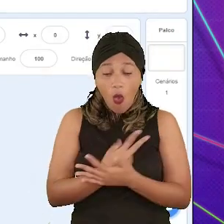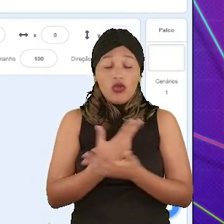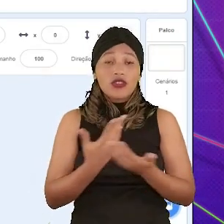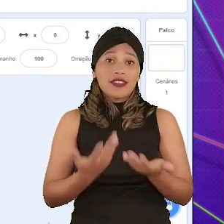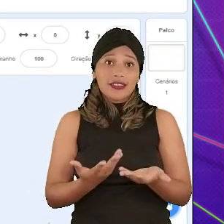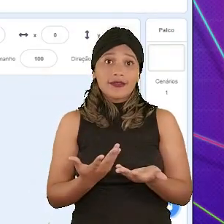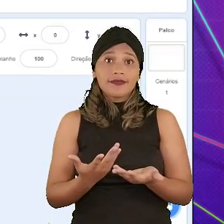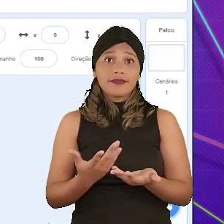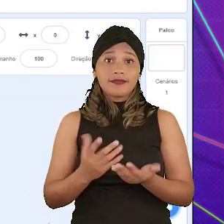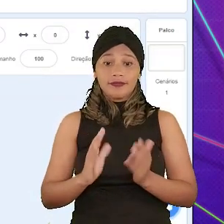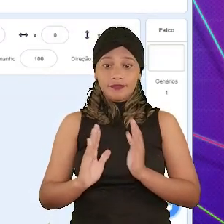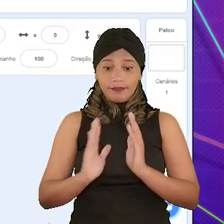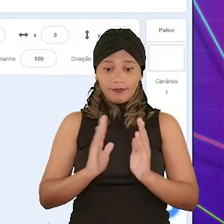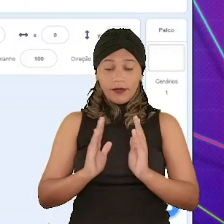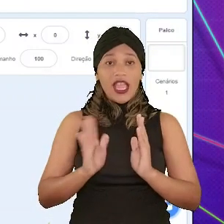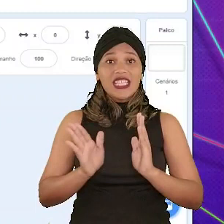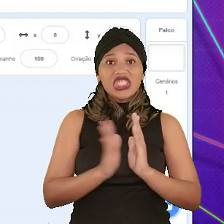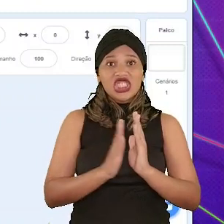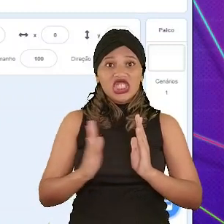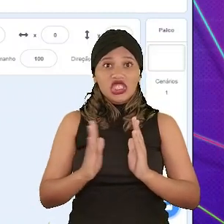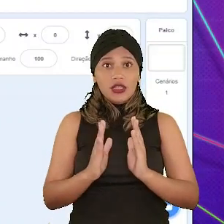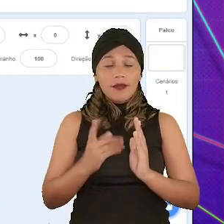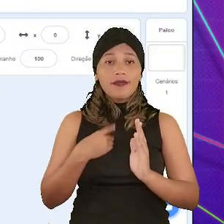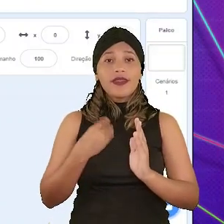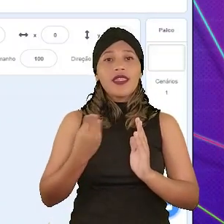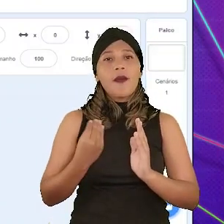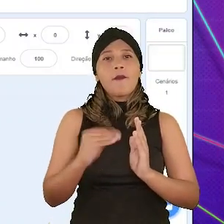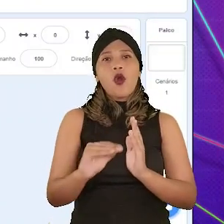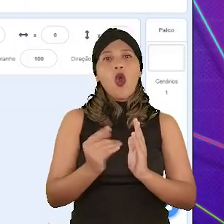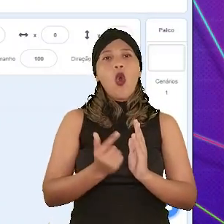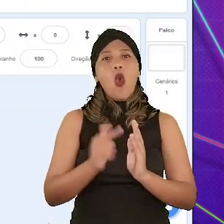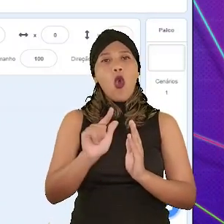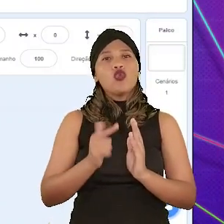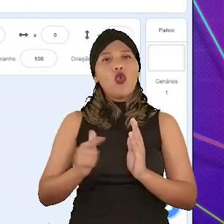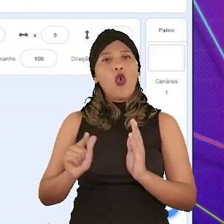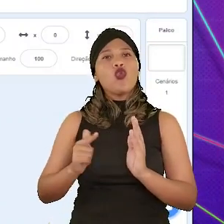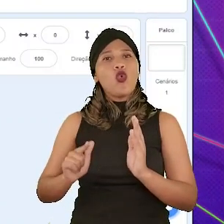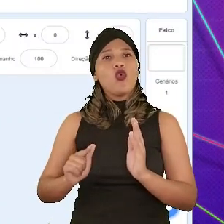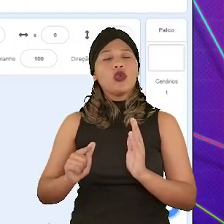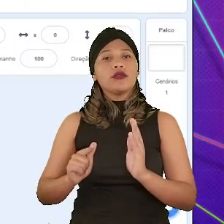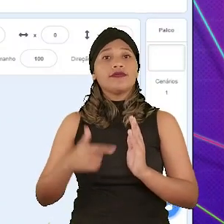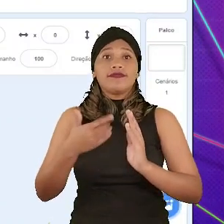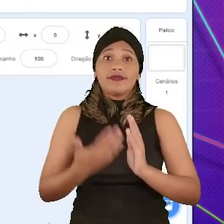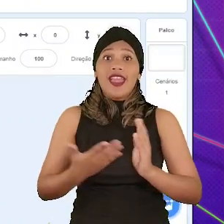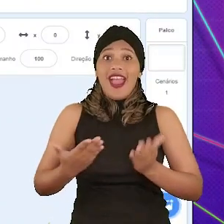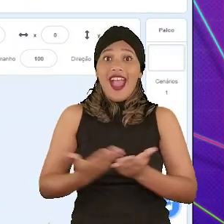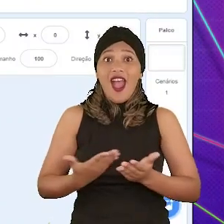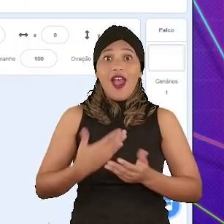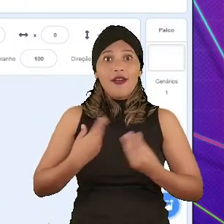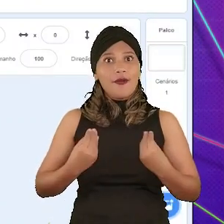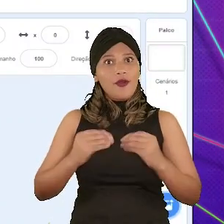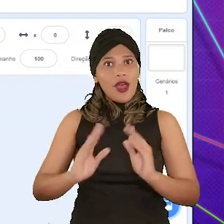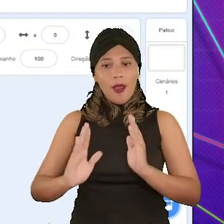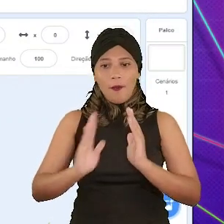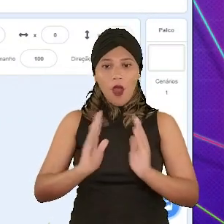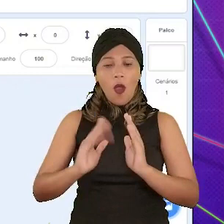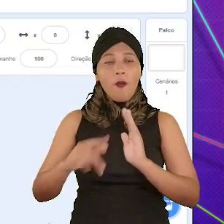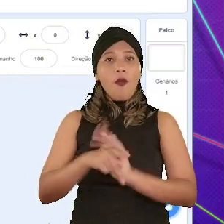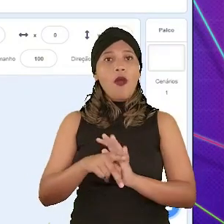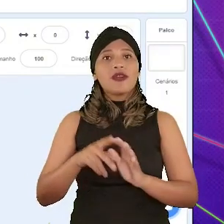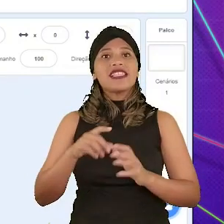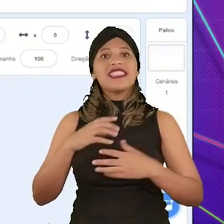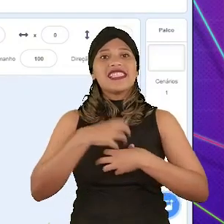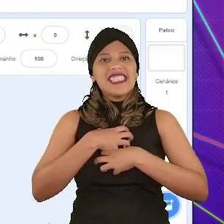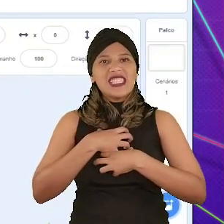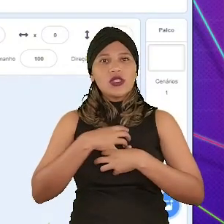condição para algo acontecer, e nos espaços que nós temos é permitido colocarmos outros blocos. E então, vamos agora pegar na parte dos